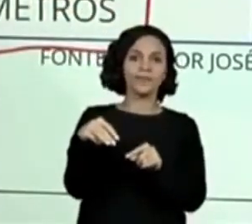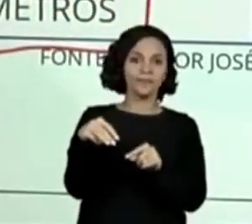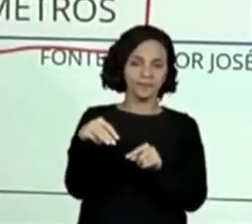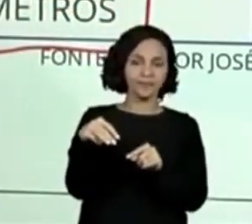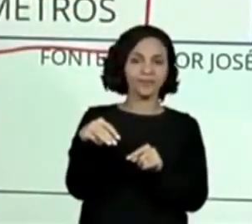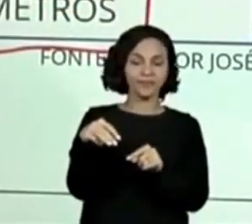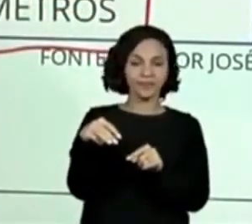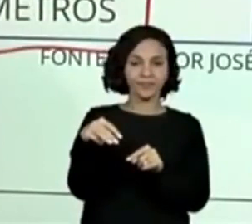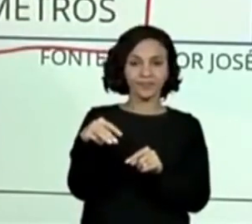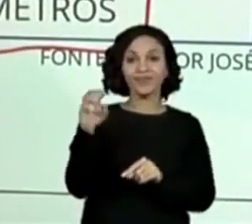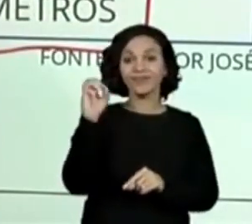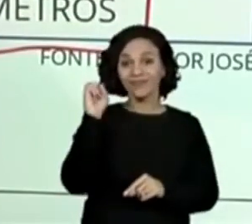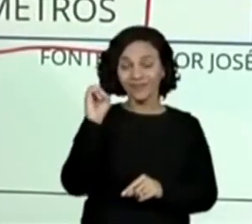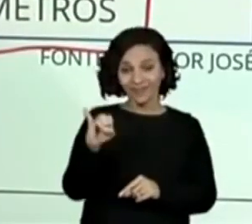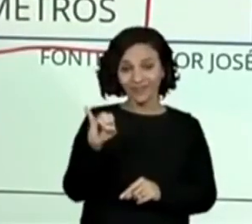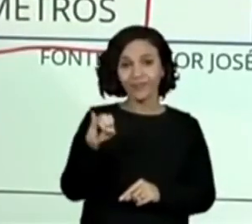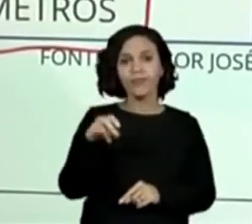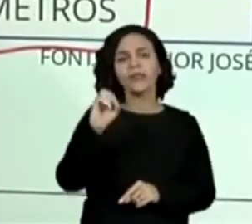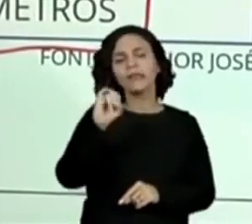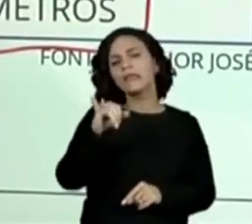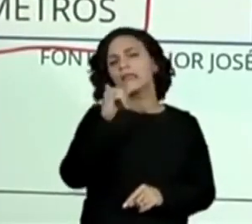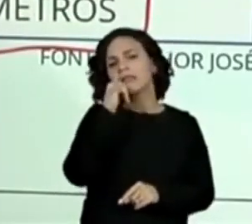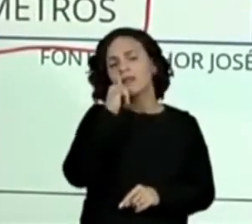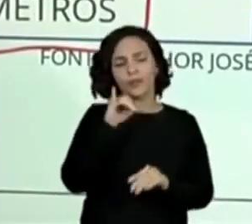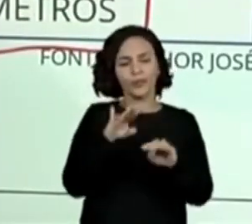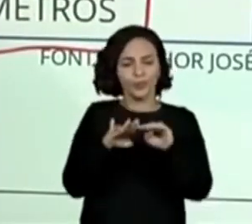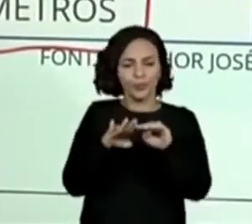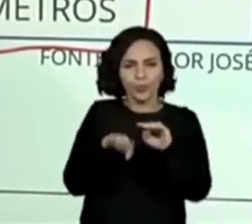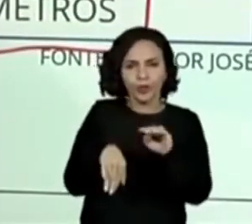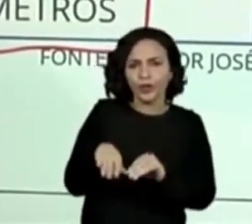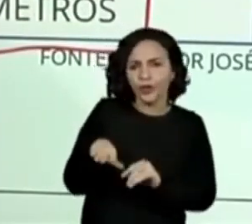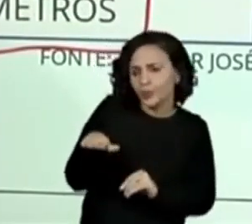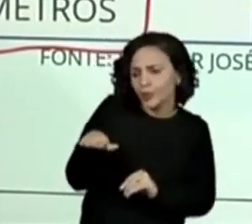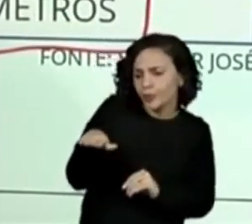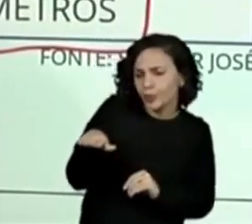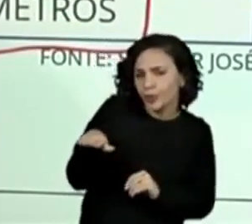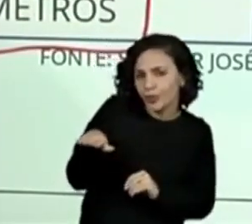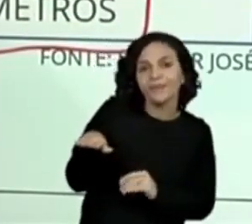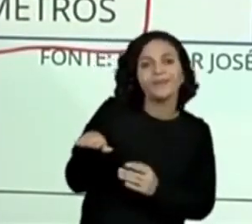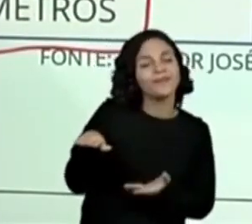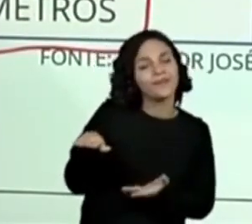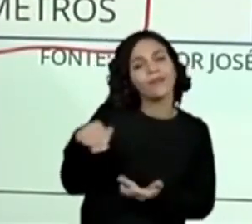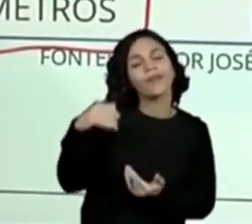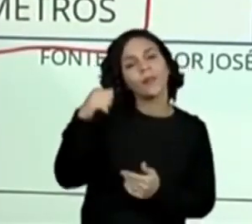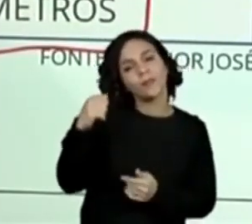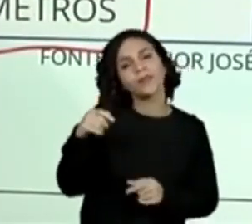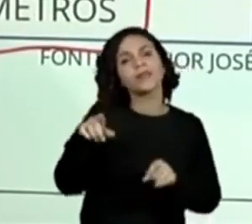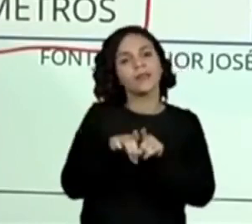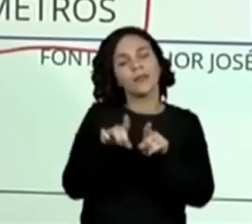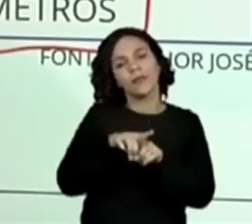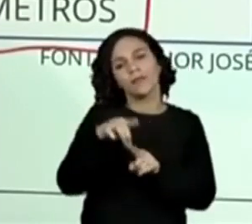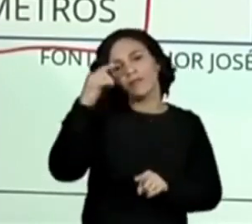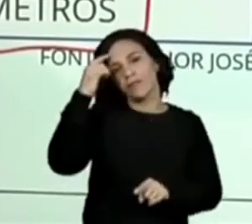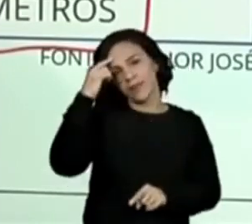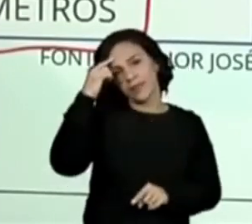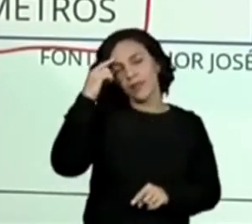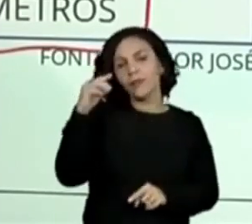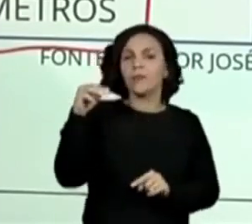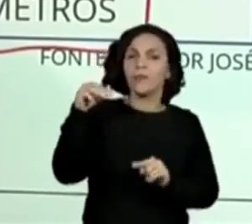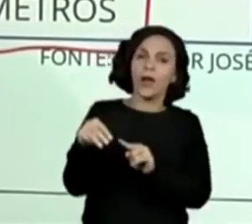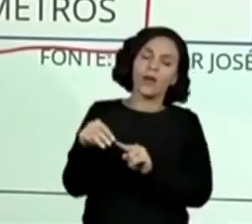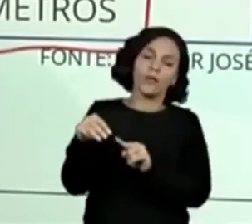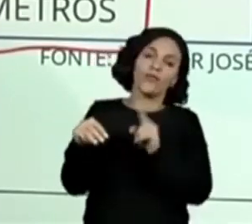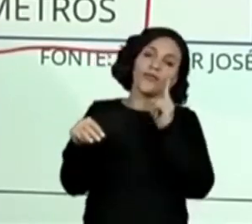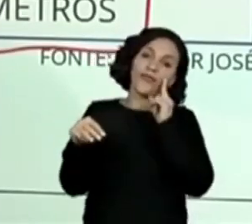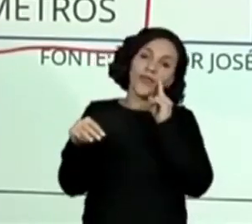Então, se tivesse criança com menos de um metro, por exemplo, fosse muito pequenininha, a gente teria que considerar também um metro. Tá bom?